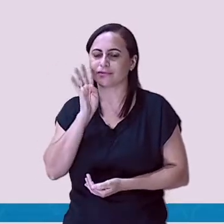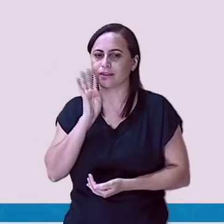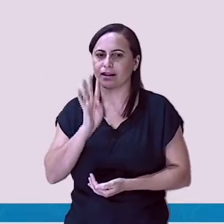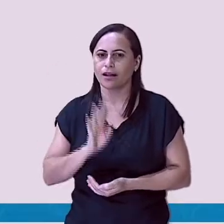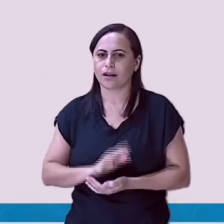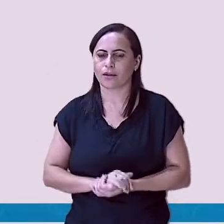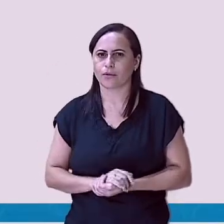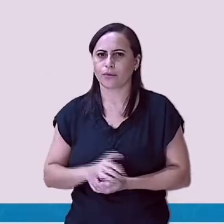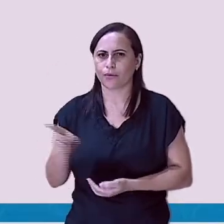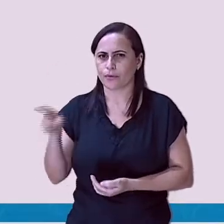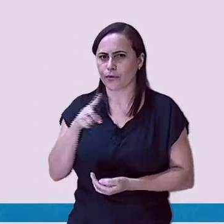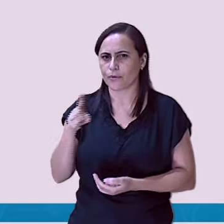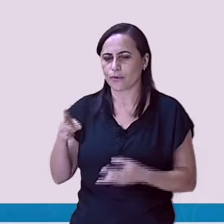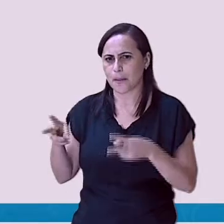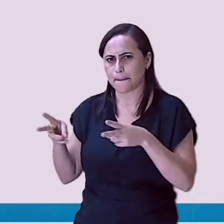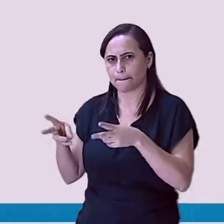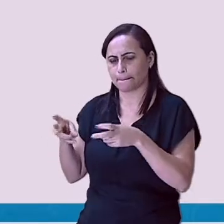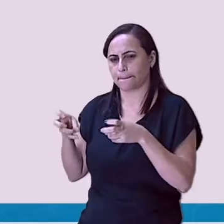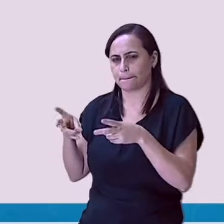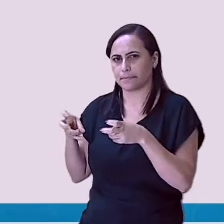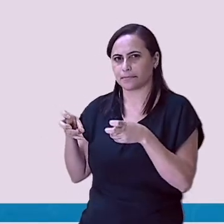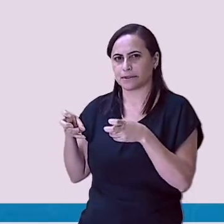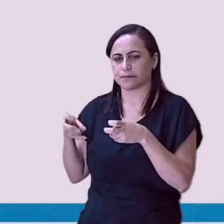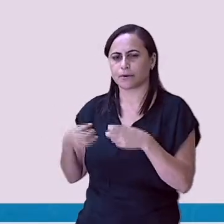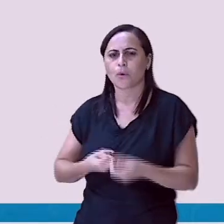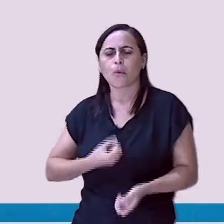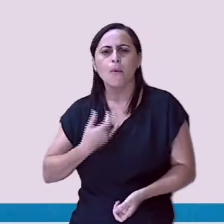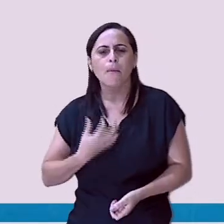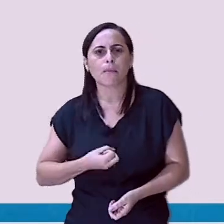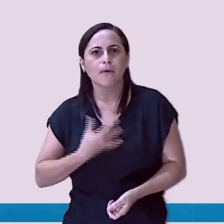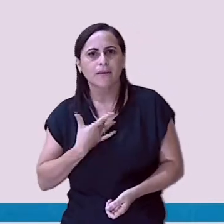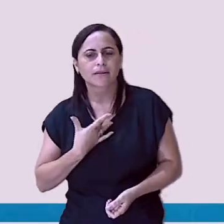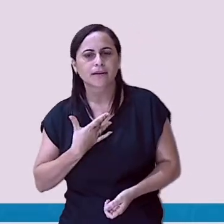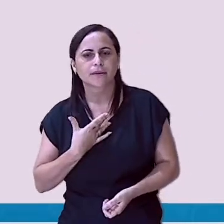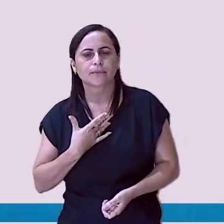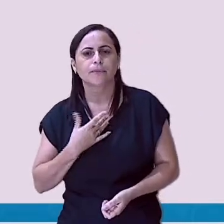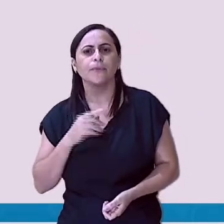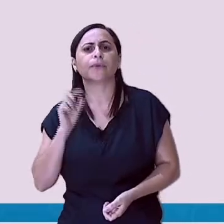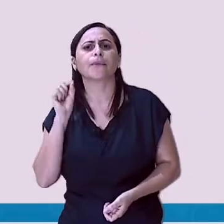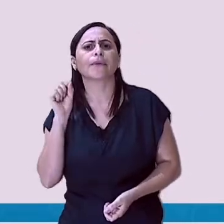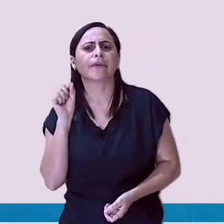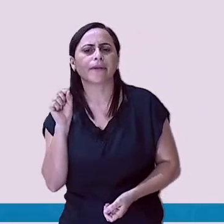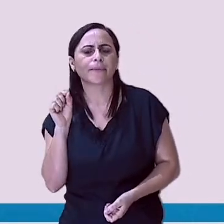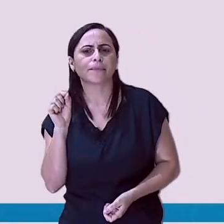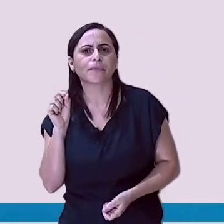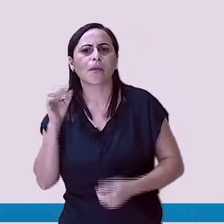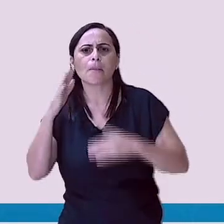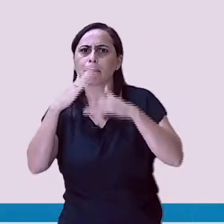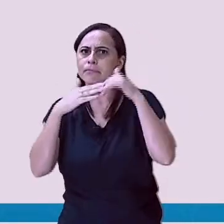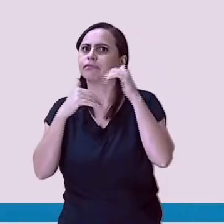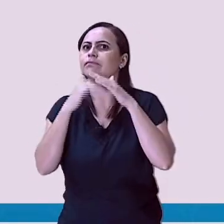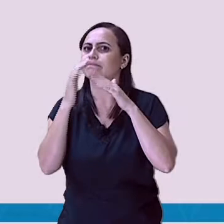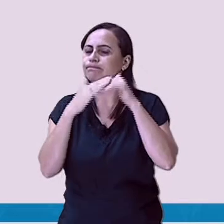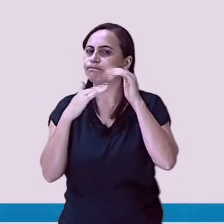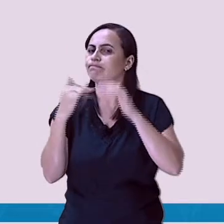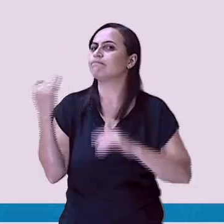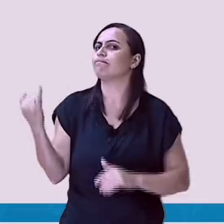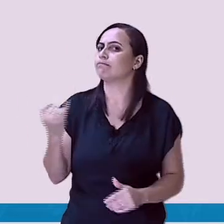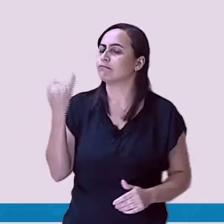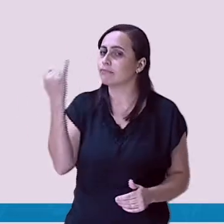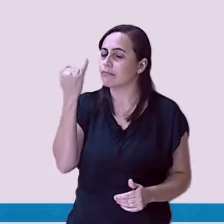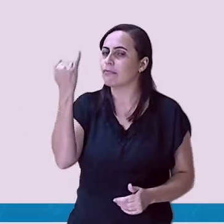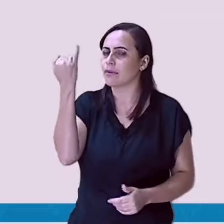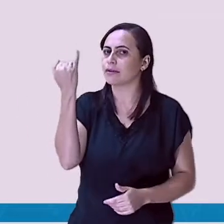Vocês perceberam, através do poema, como as profissões são importantes? Sabem por quê, crianças? Porque nós